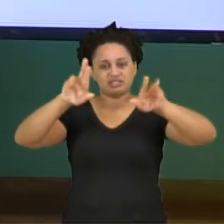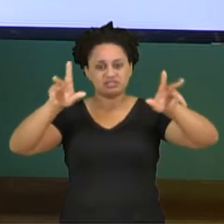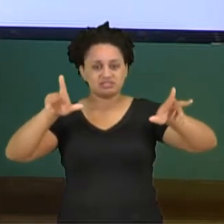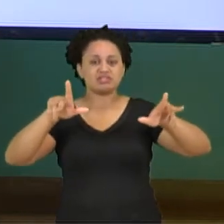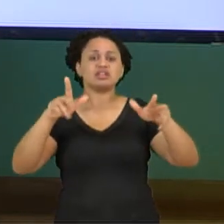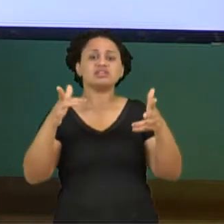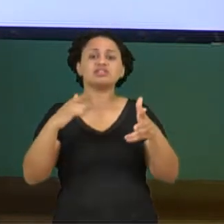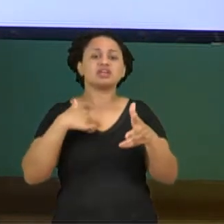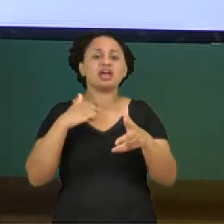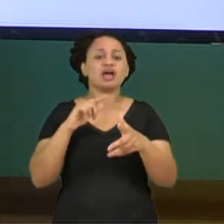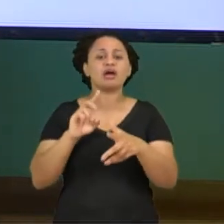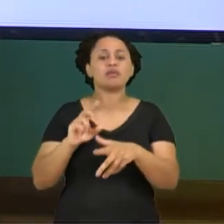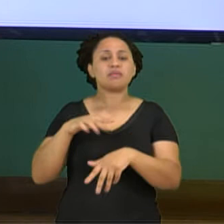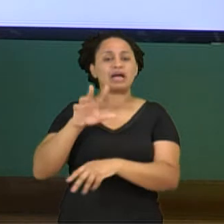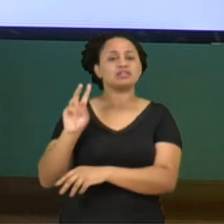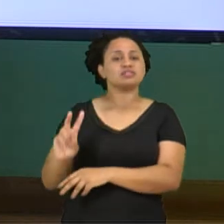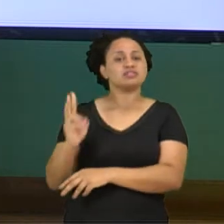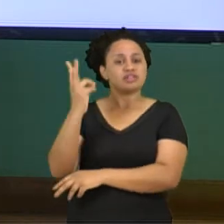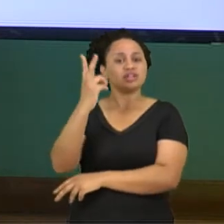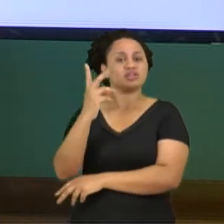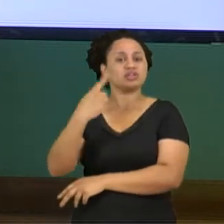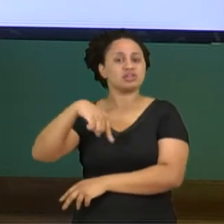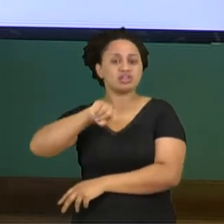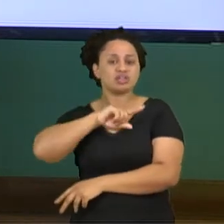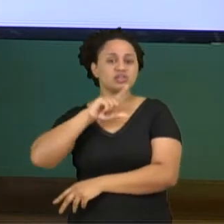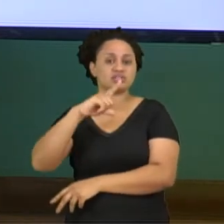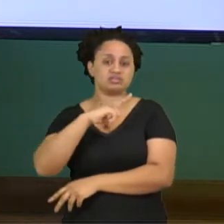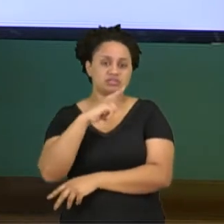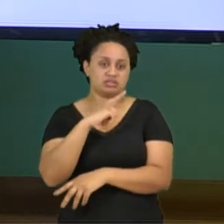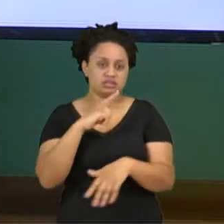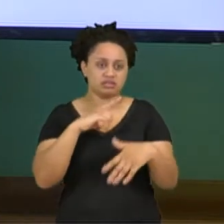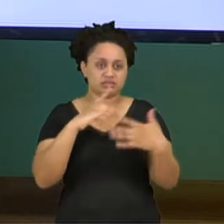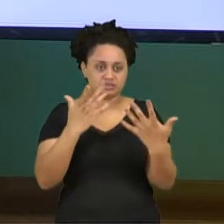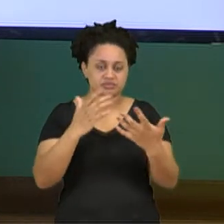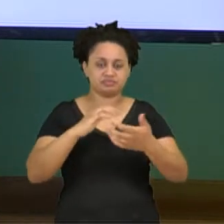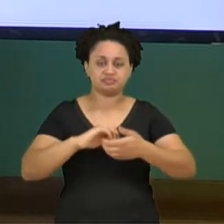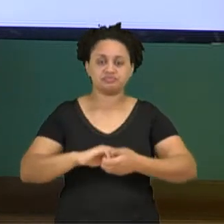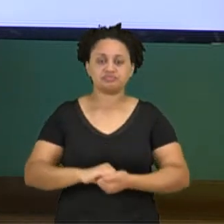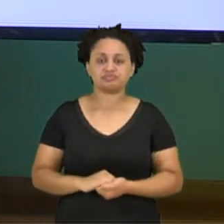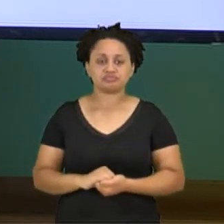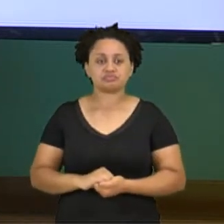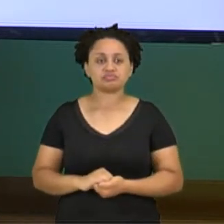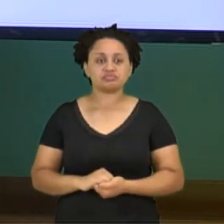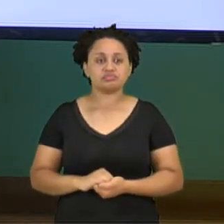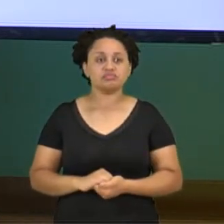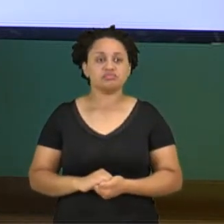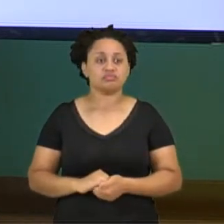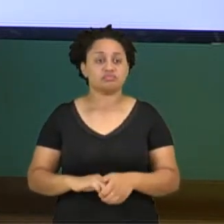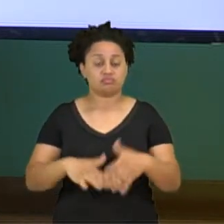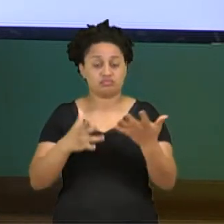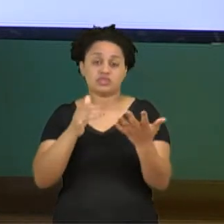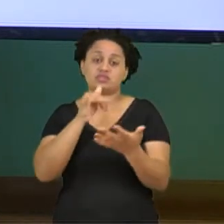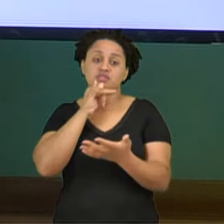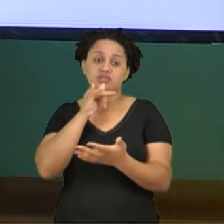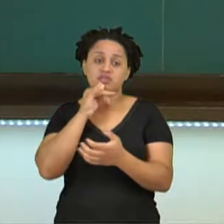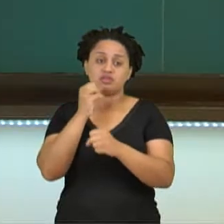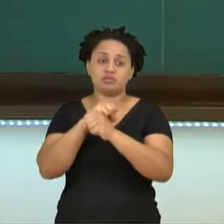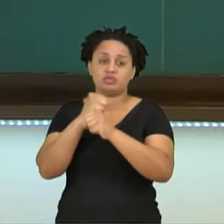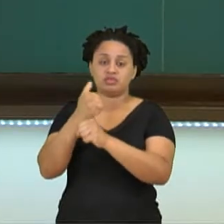das maiores riquezas da humanidade, uma das maiores riquezas do Brasil. Então, aqui, por exemplo, né? Em